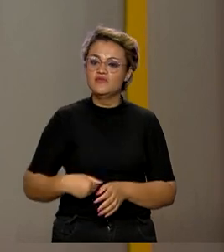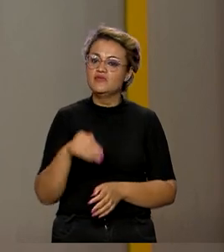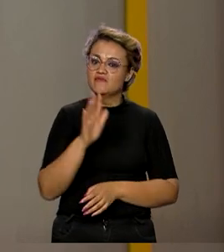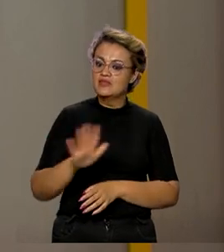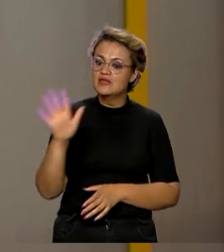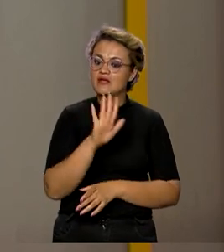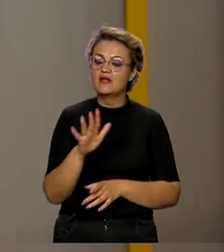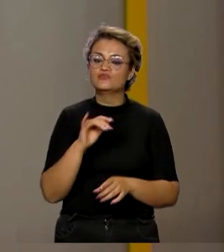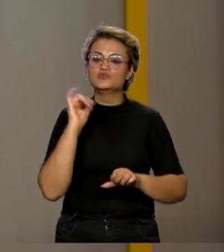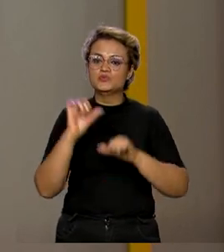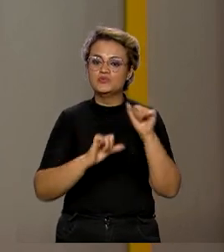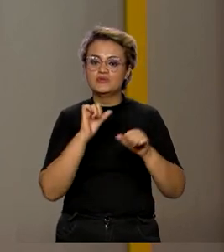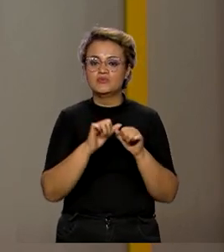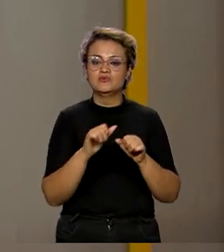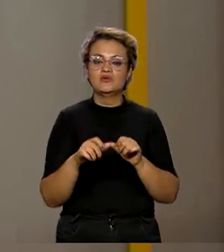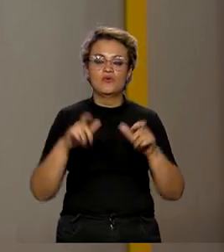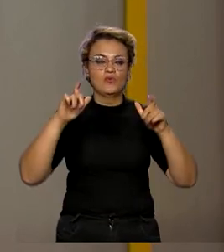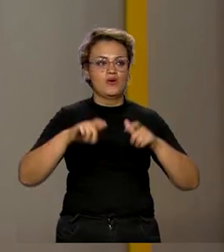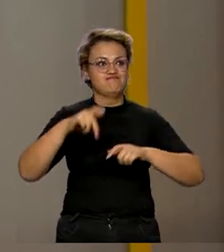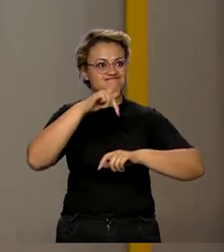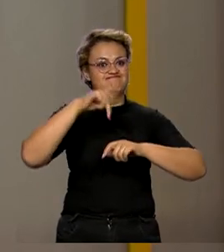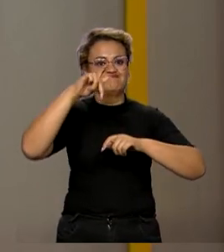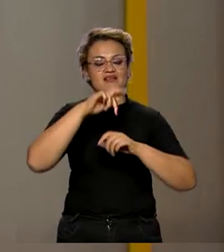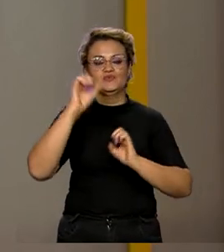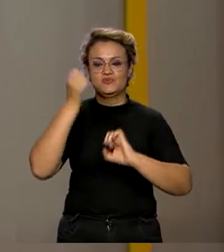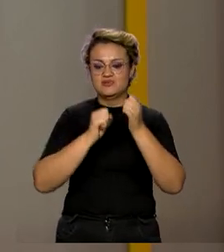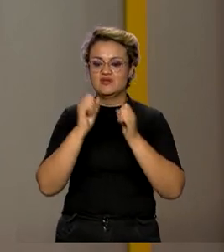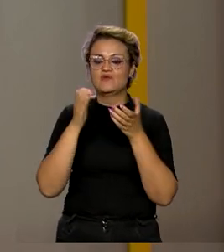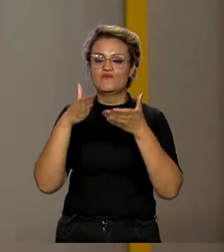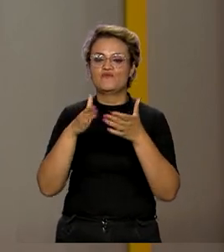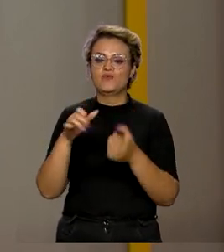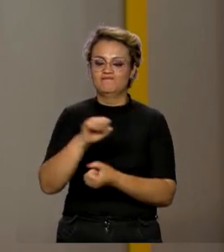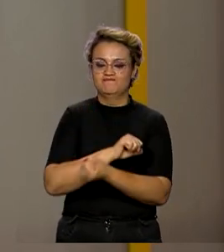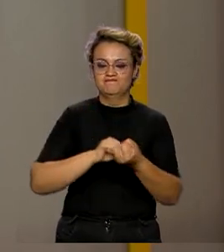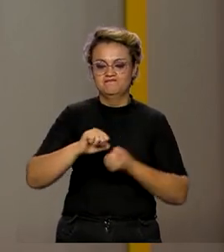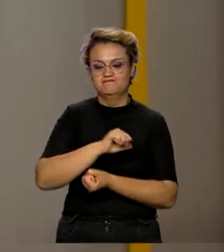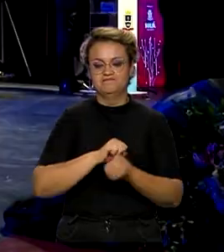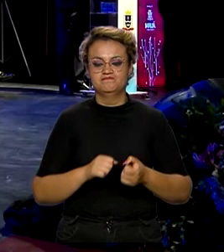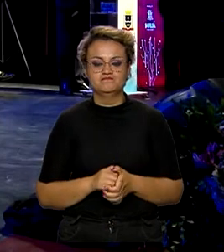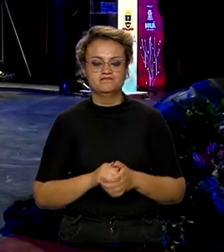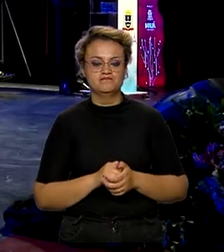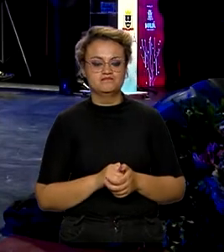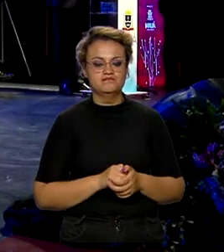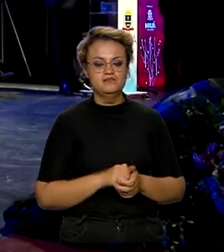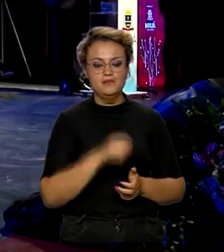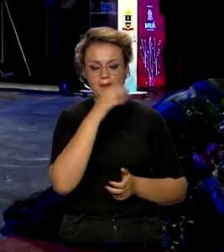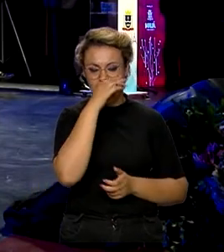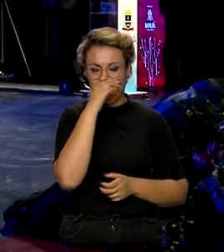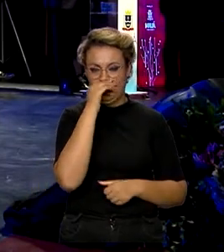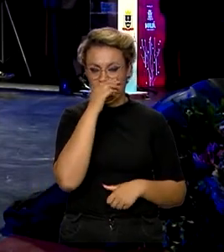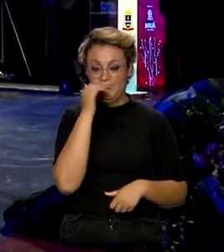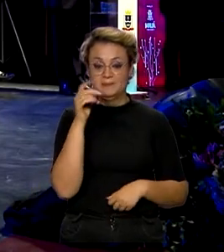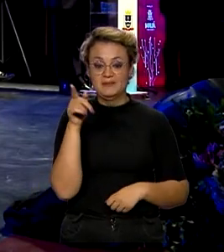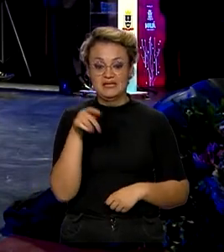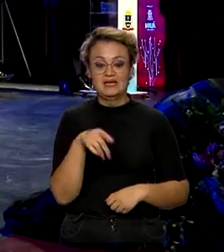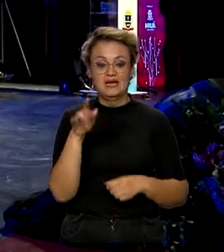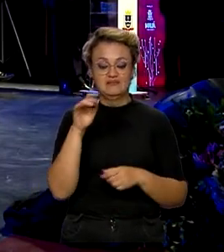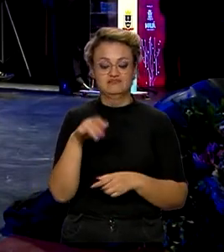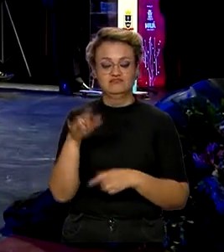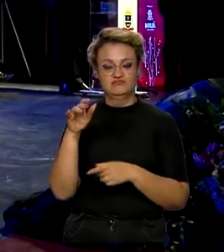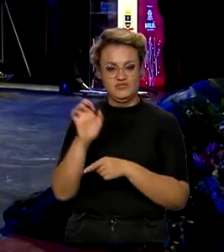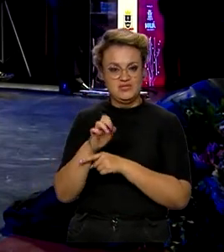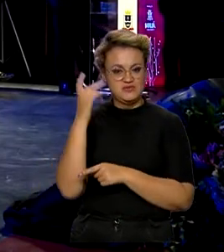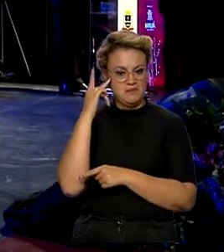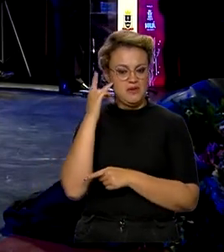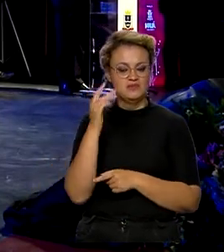de renovar o parque industrial do país com foco na sustentabilidade. Em Mauá, um importante polo industrial